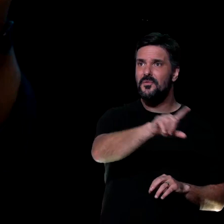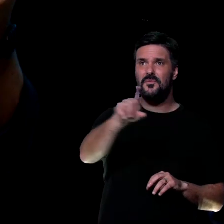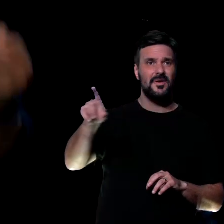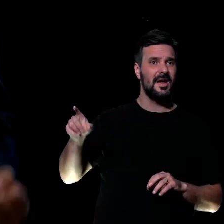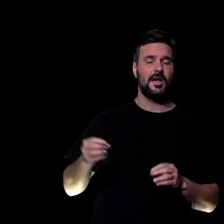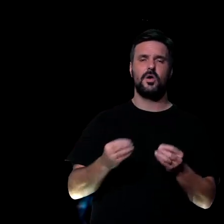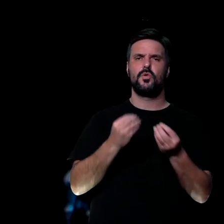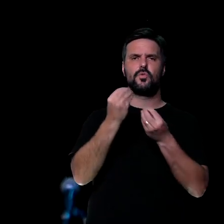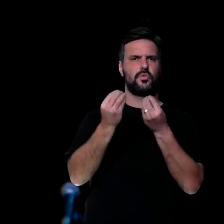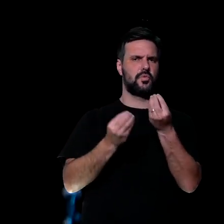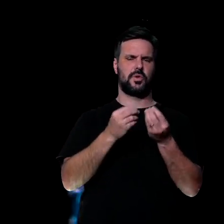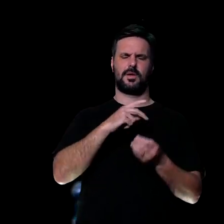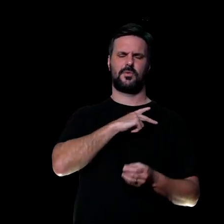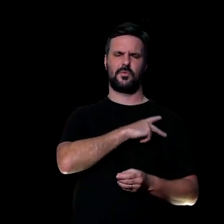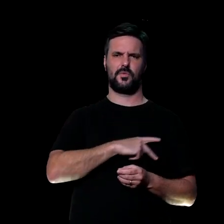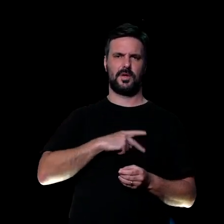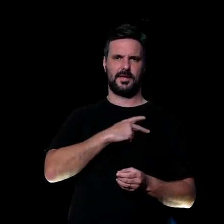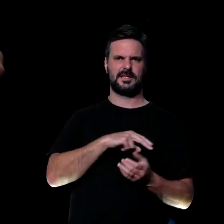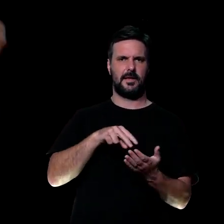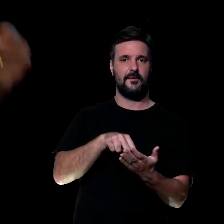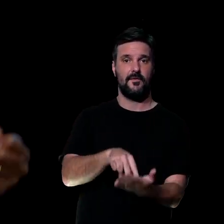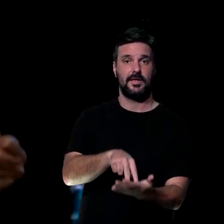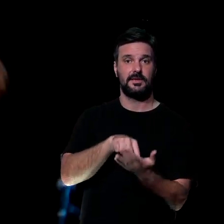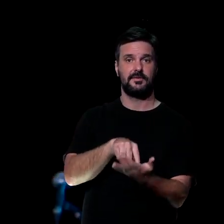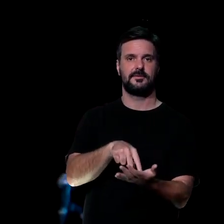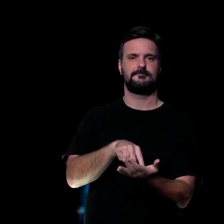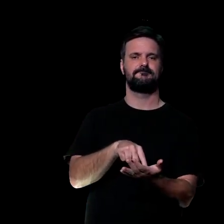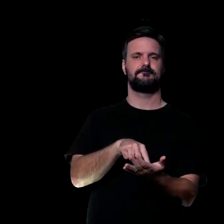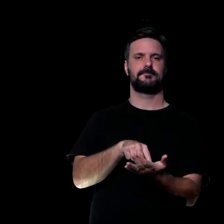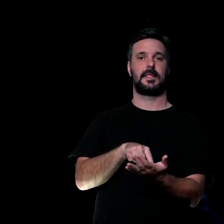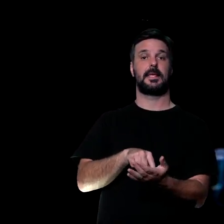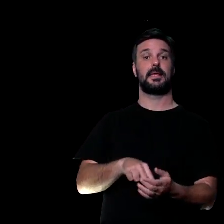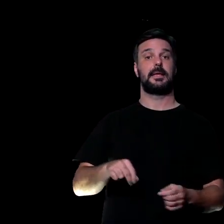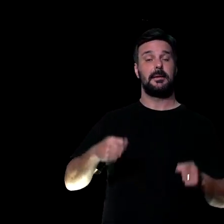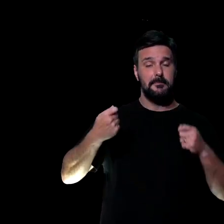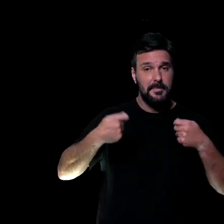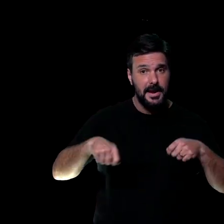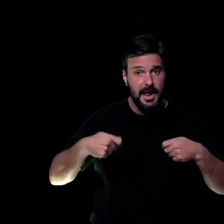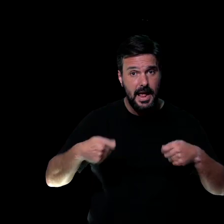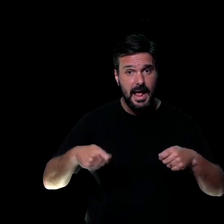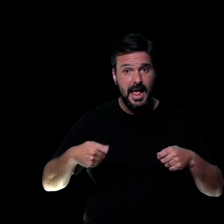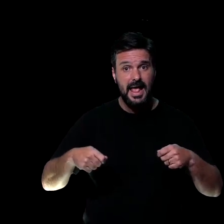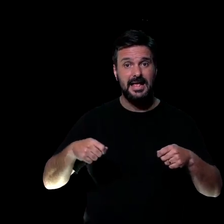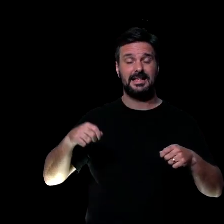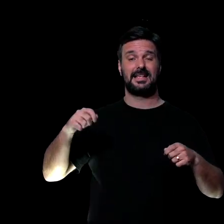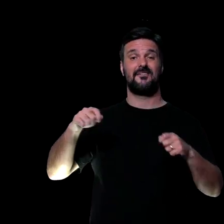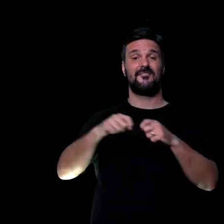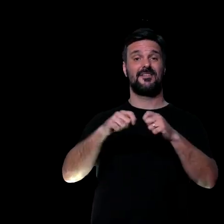é isso que Paulo está falando, vocês querem ser inabaláveis, então vivam o que vocês aprenderam,